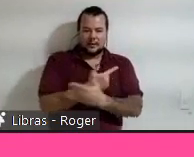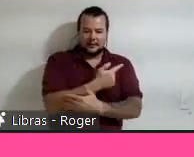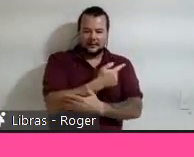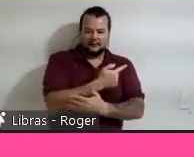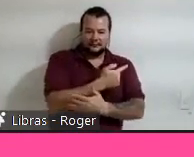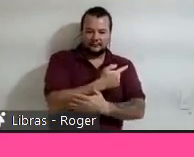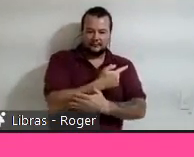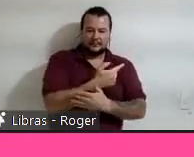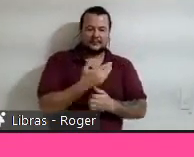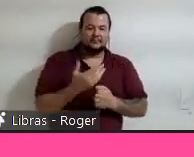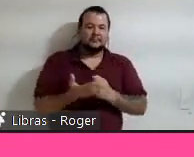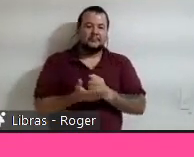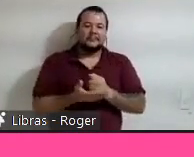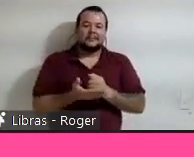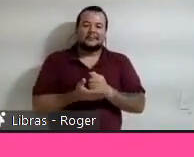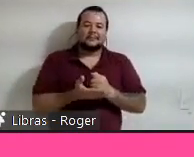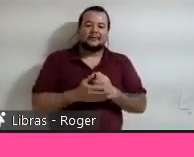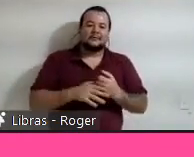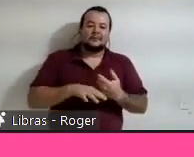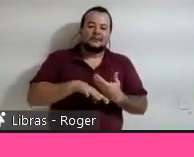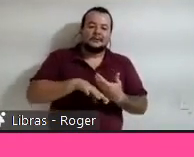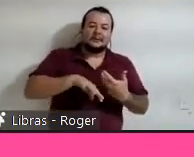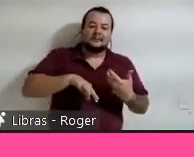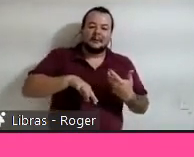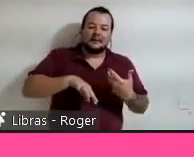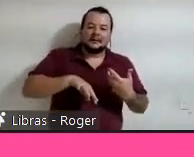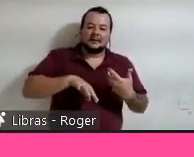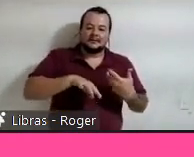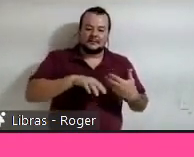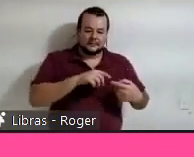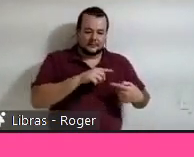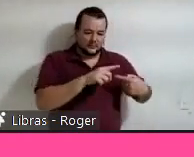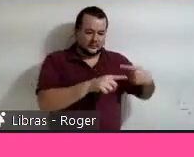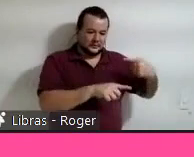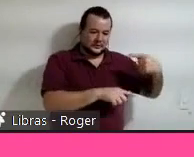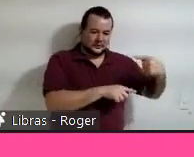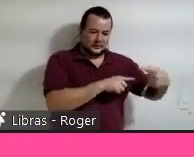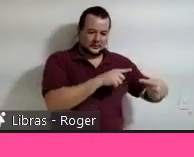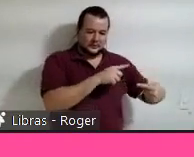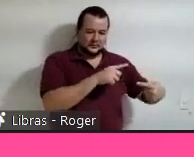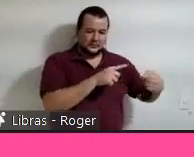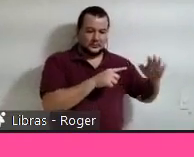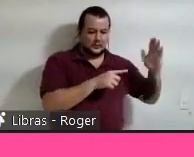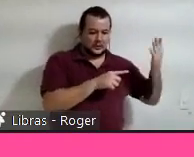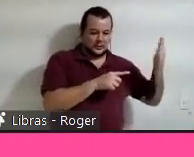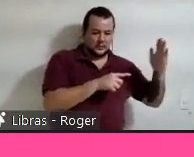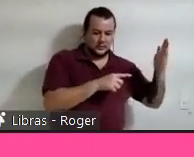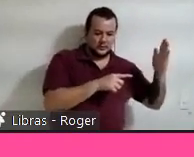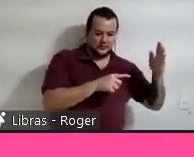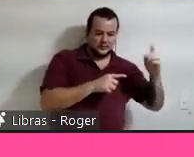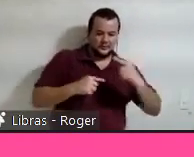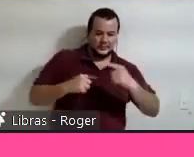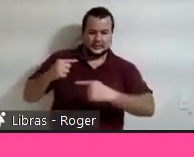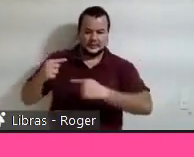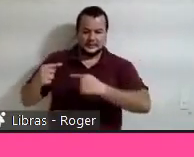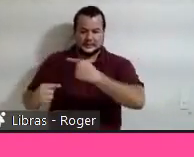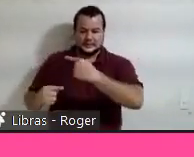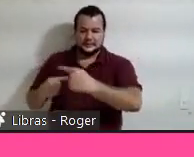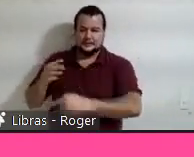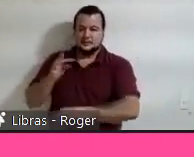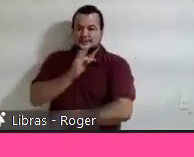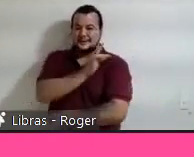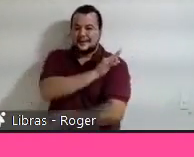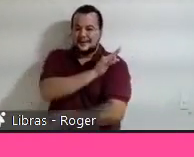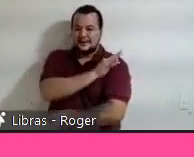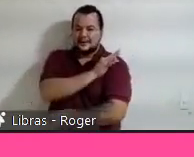basicamente separa ciclos biológicos que estão à esquerda e ciclos técnicos que estão à direita. Isso é uma ideia que